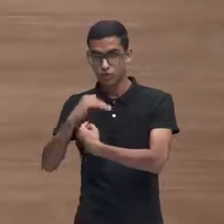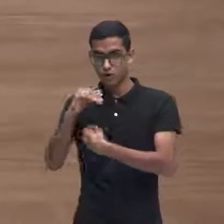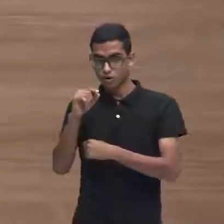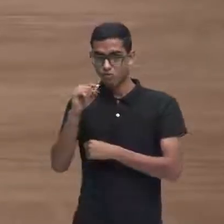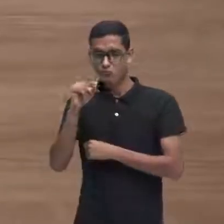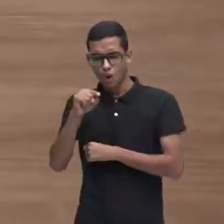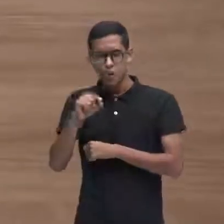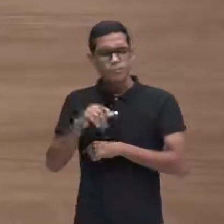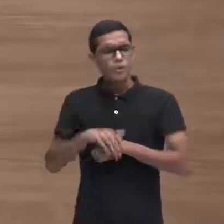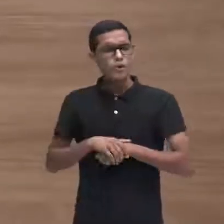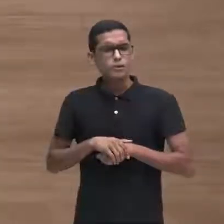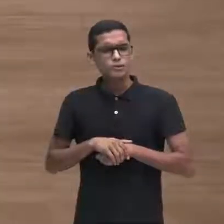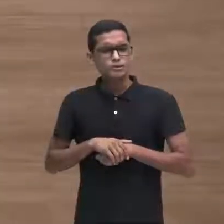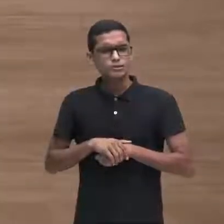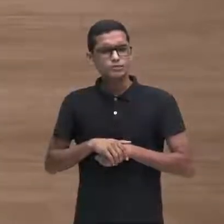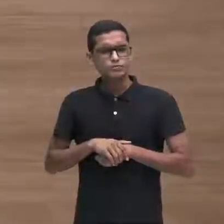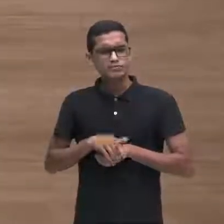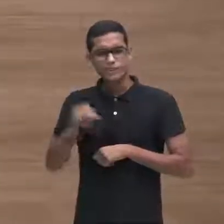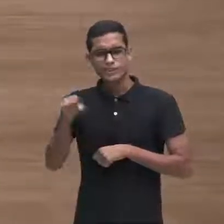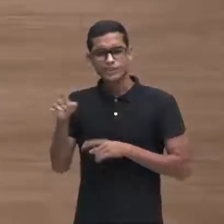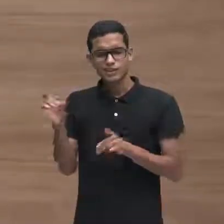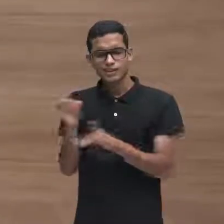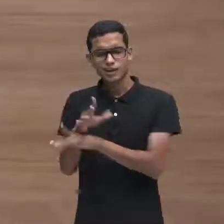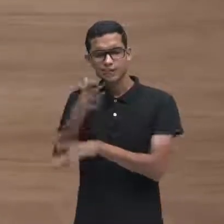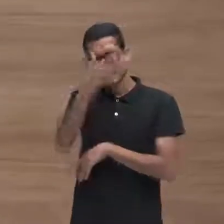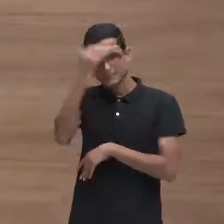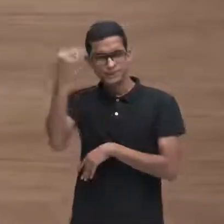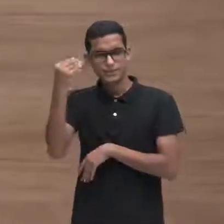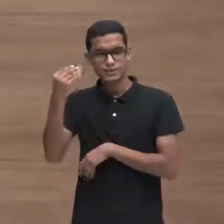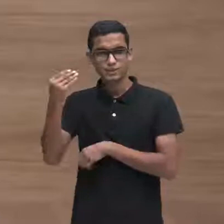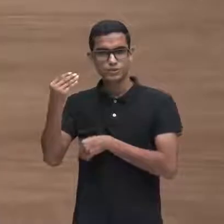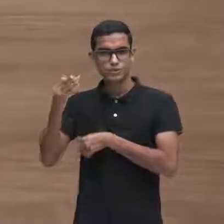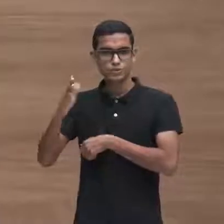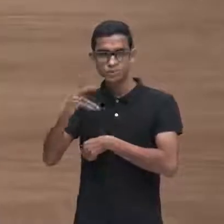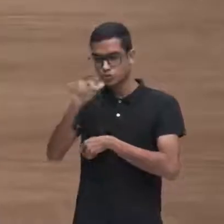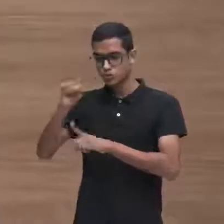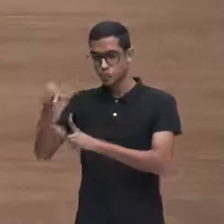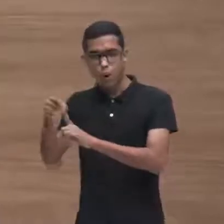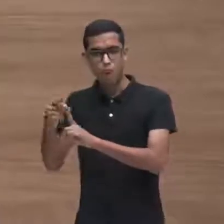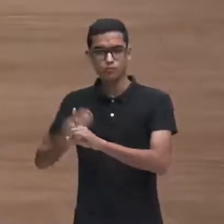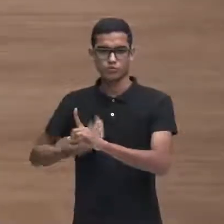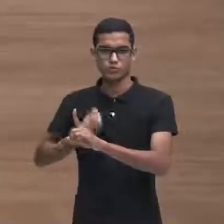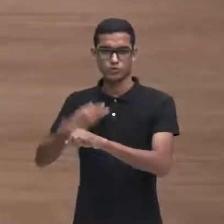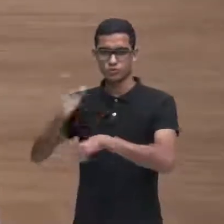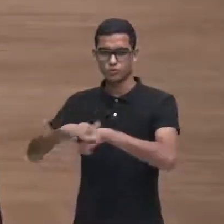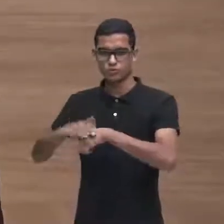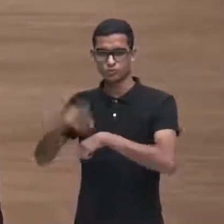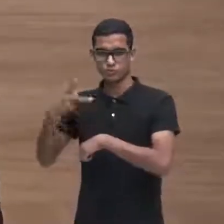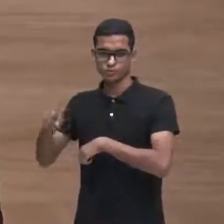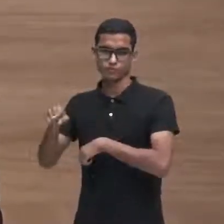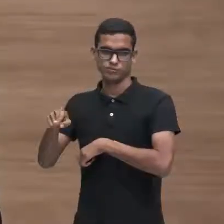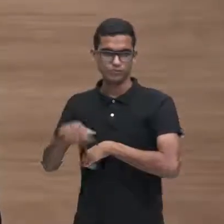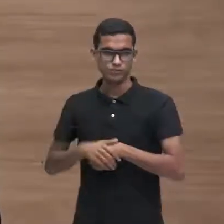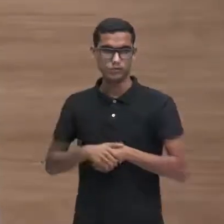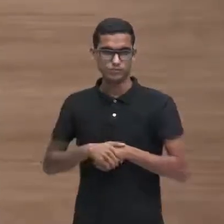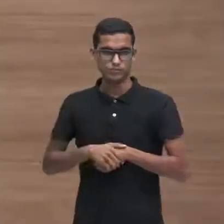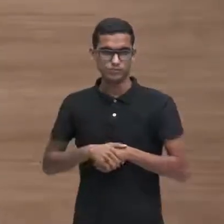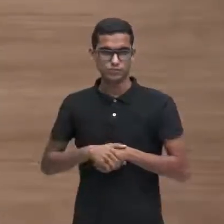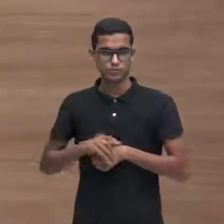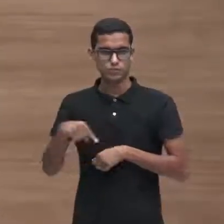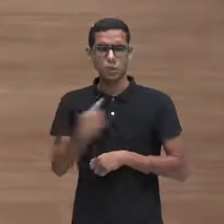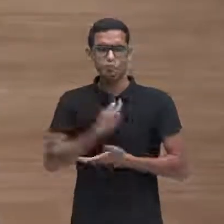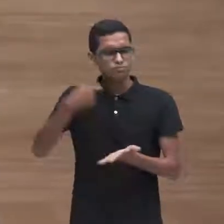eles acabaram esquecendo dos próprios sonhos não é? somos cobrados por isso